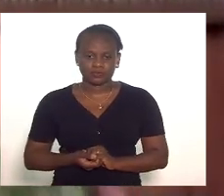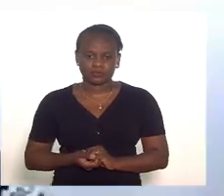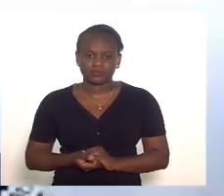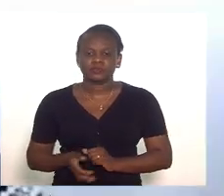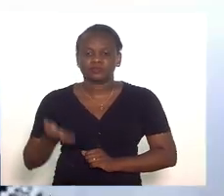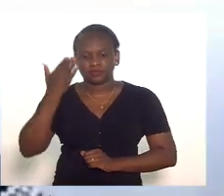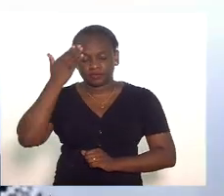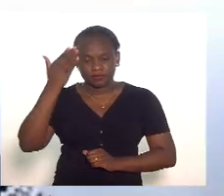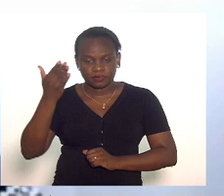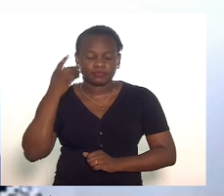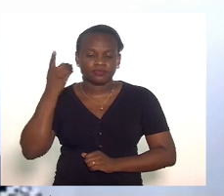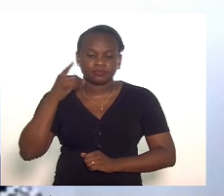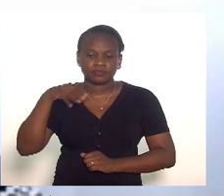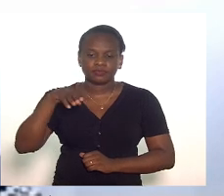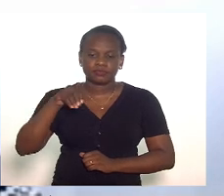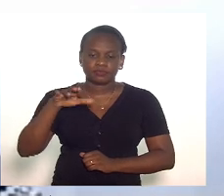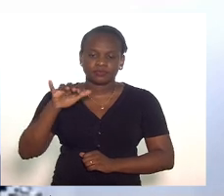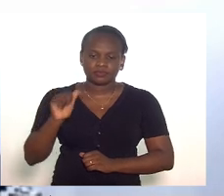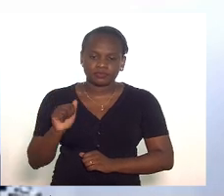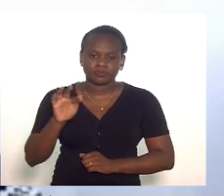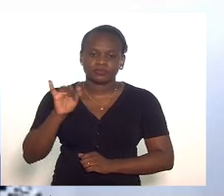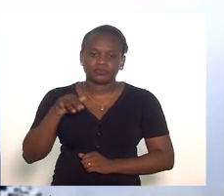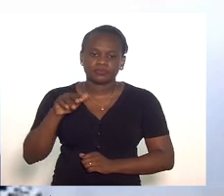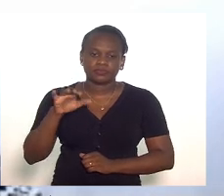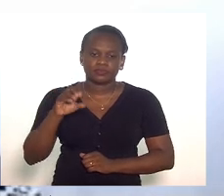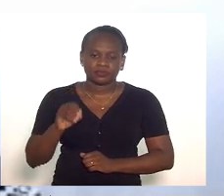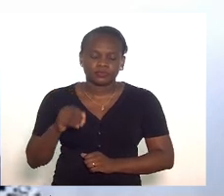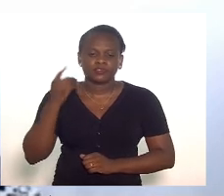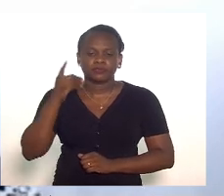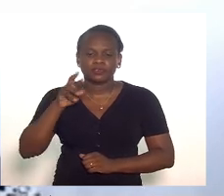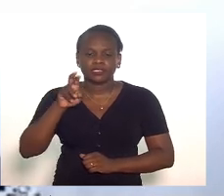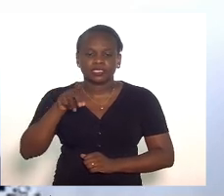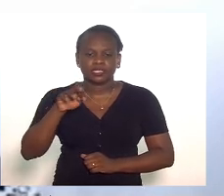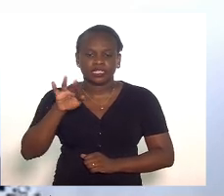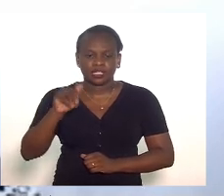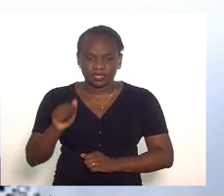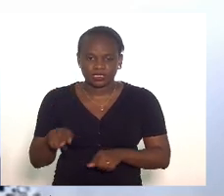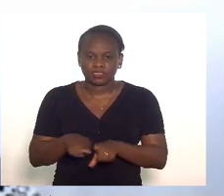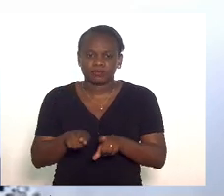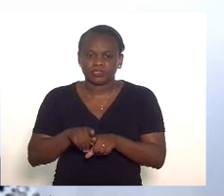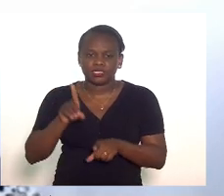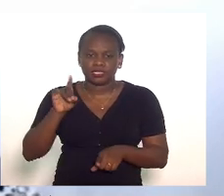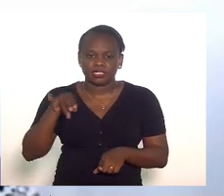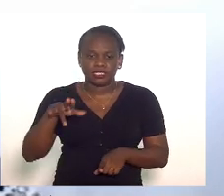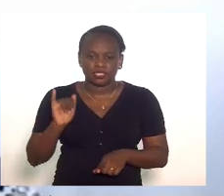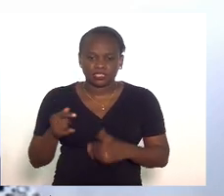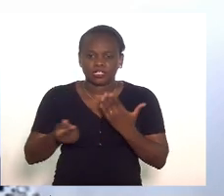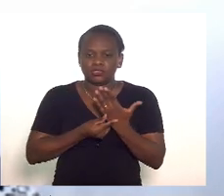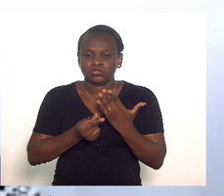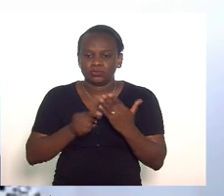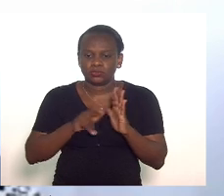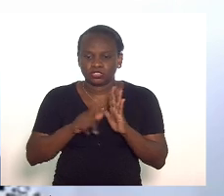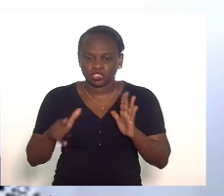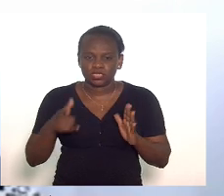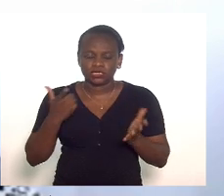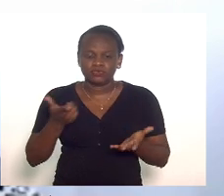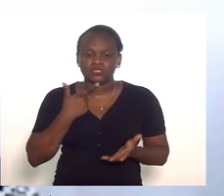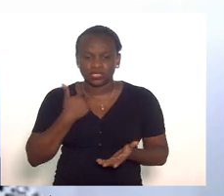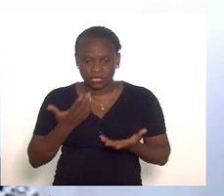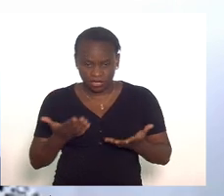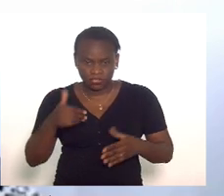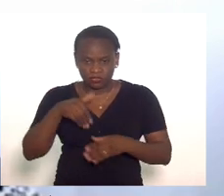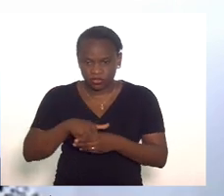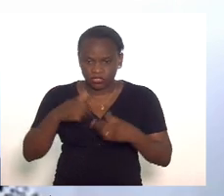agradecendo agradecendo deputada Mônica Francisco deputada Renata em d'água deputada Dani Monteiro que é autora do projeto também se deseja fazer